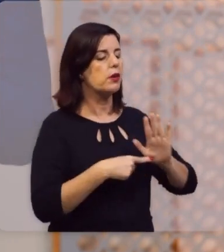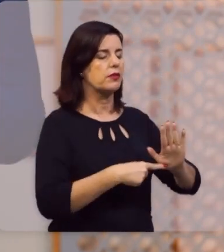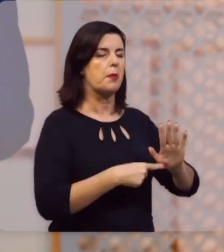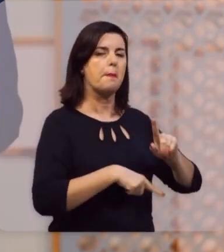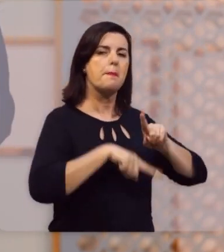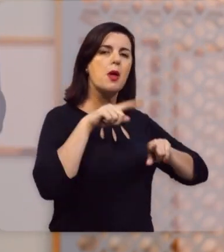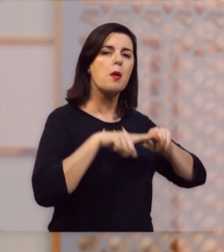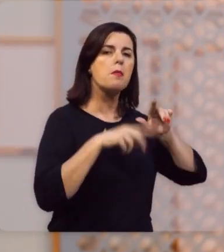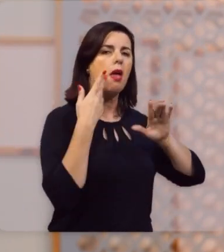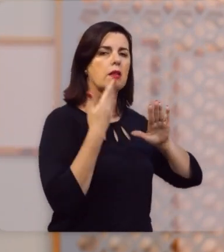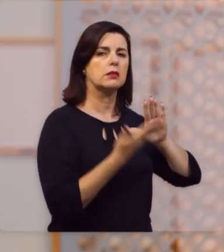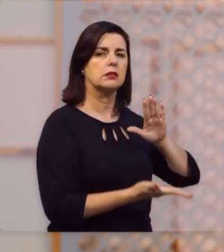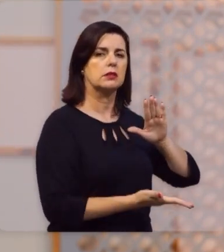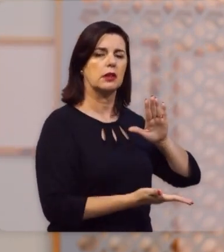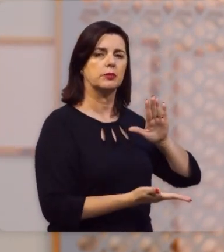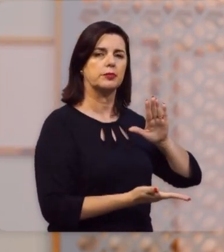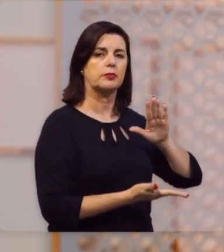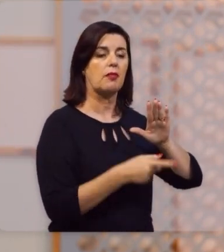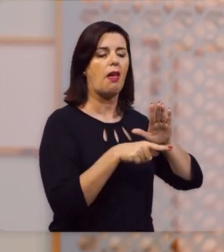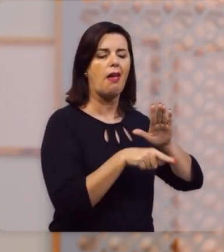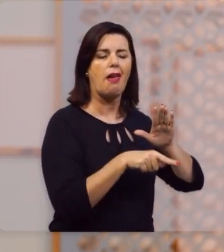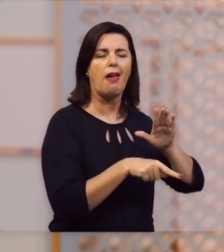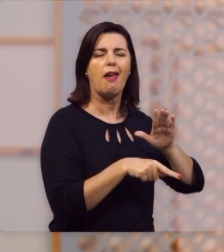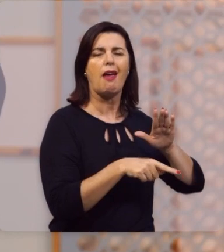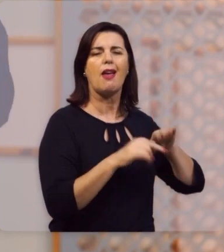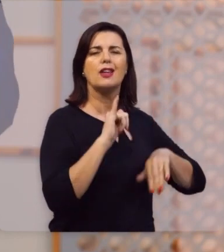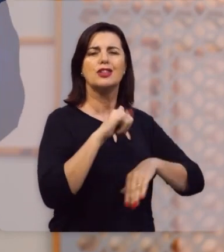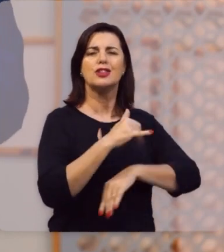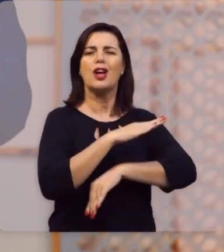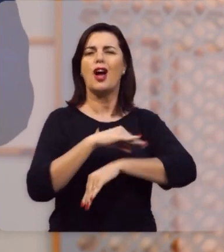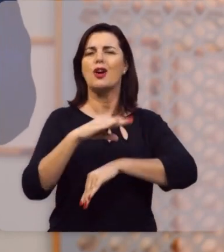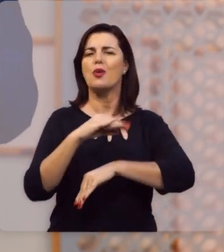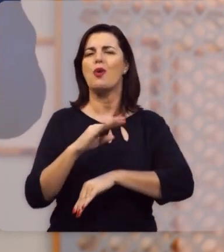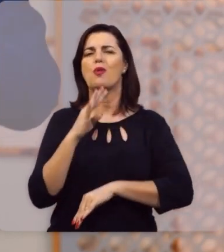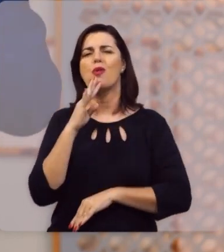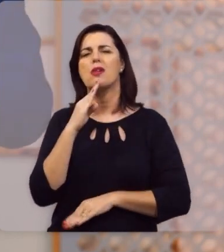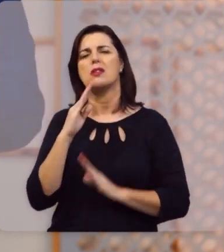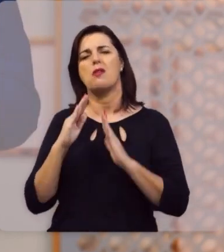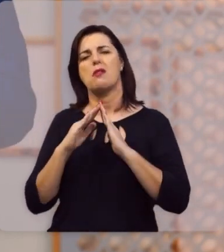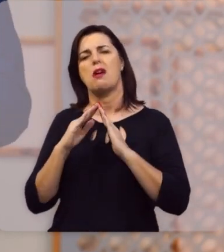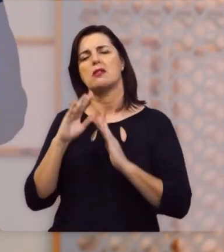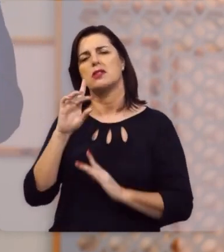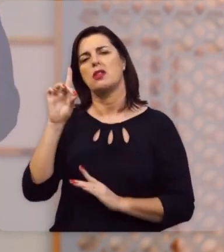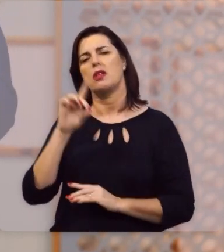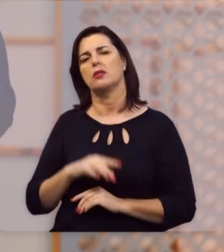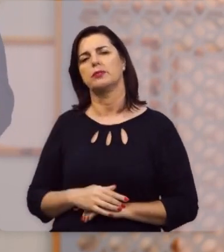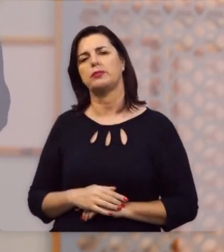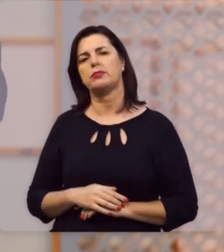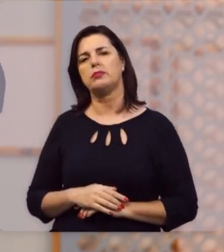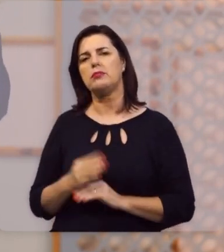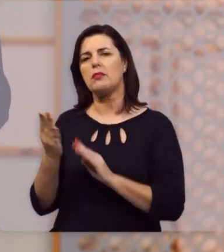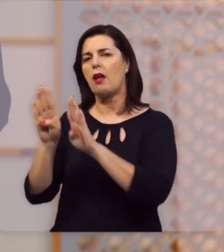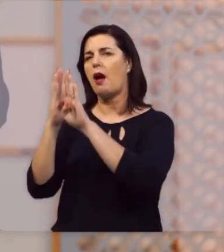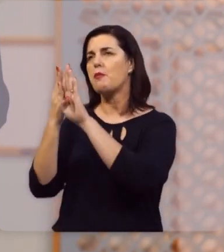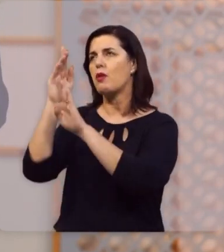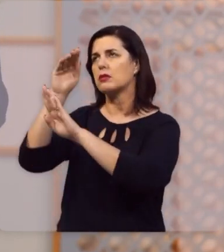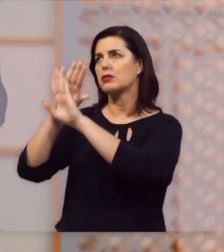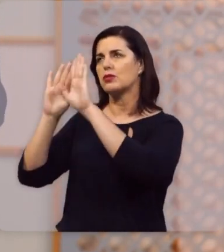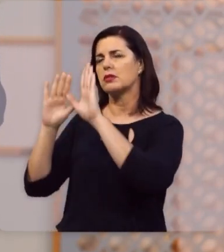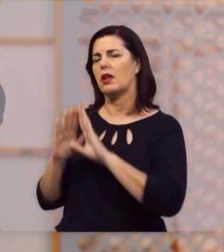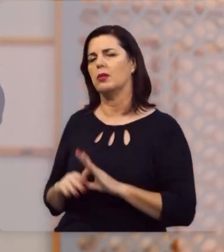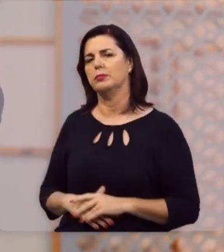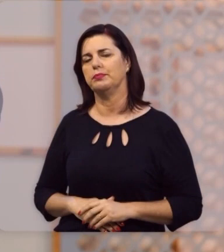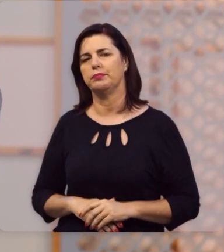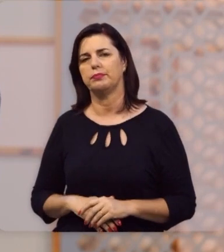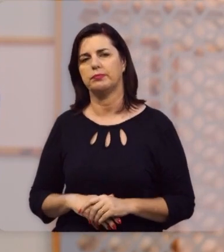ali Deus fez promessas a ele, e ali ele conheceu a casa de Deus, a porta do céu.